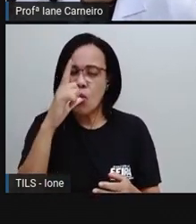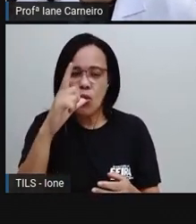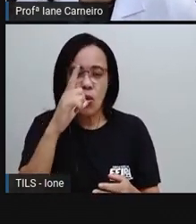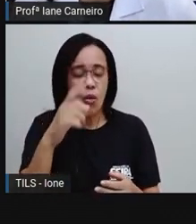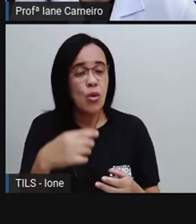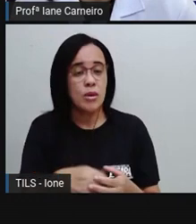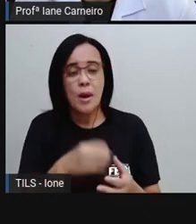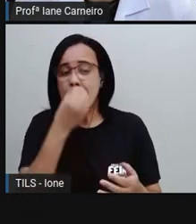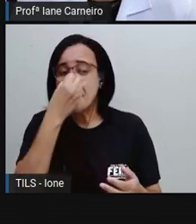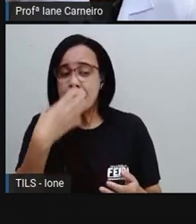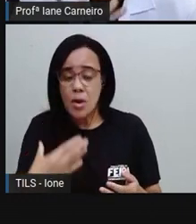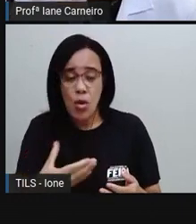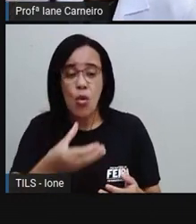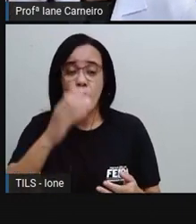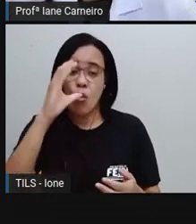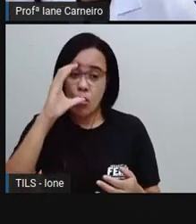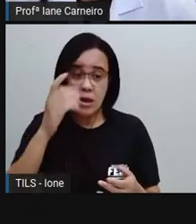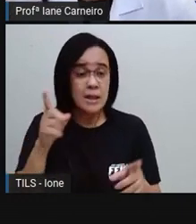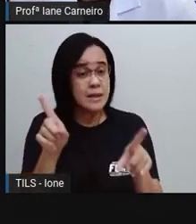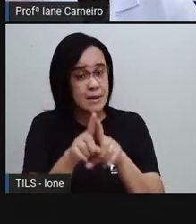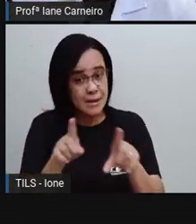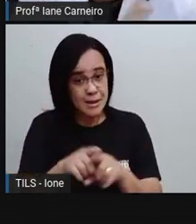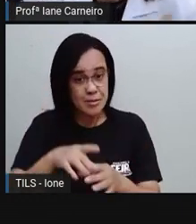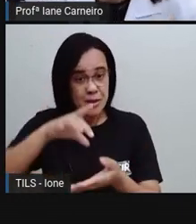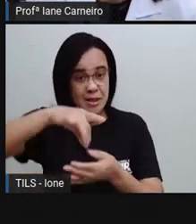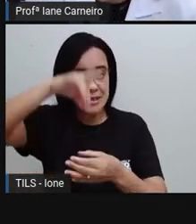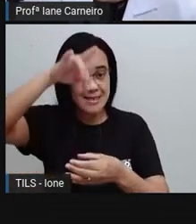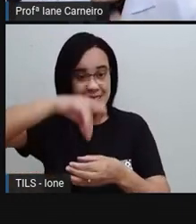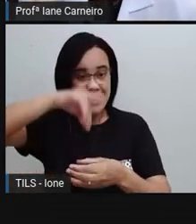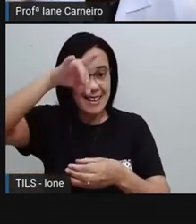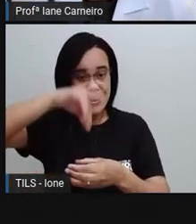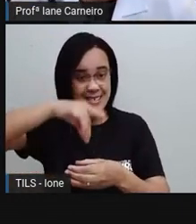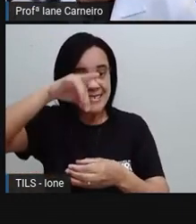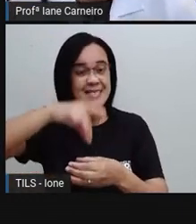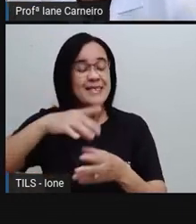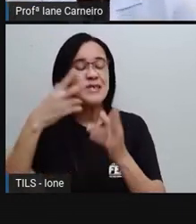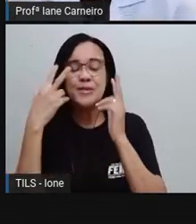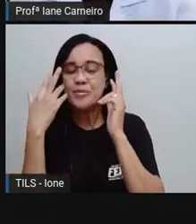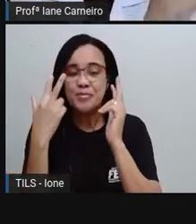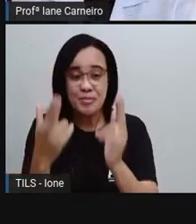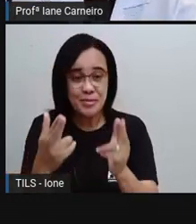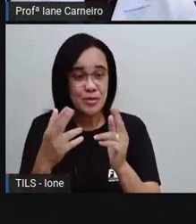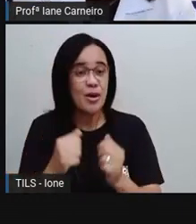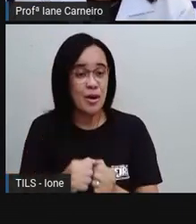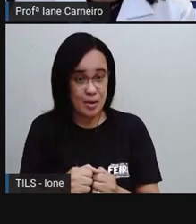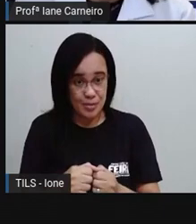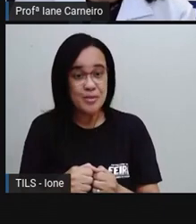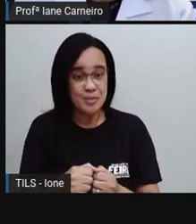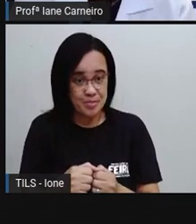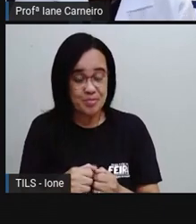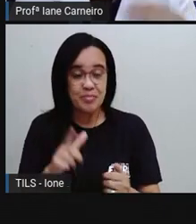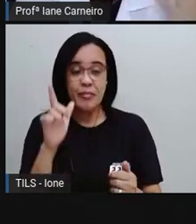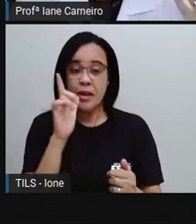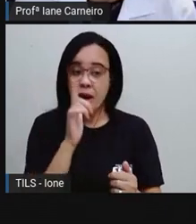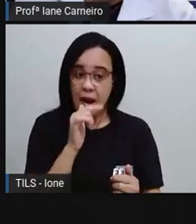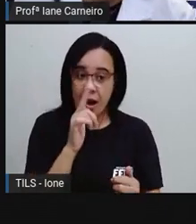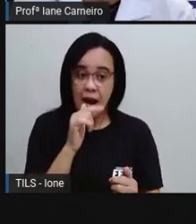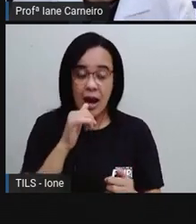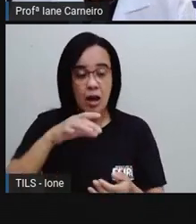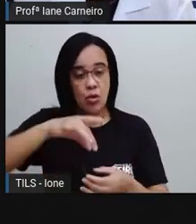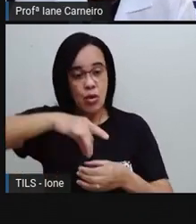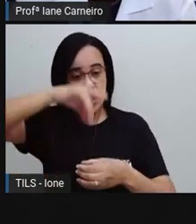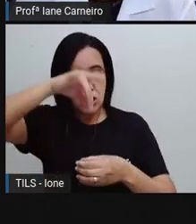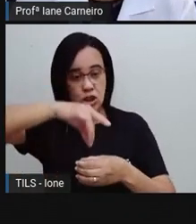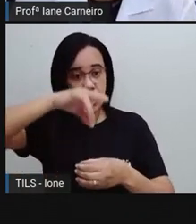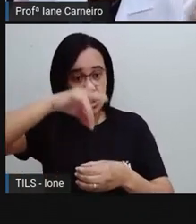substitui, viu, gente? Não pode parar de beber água pra tomar só suco, não. Tem que beber a água, mas beber o suco, beber o chá